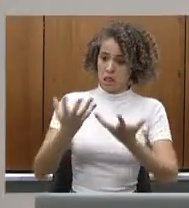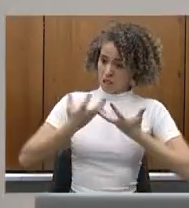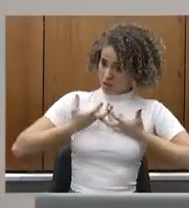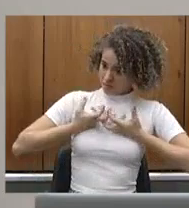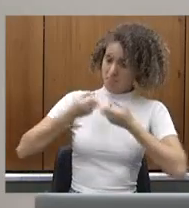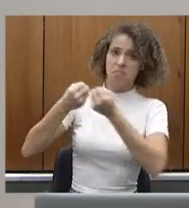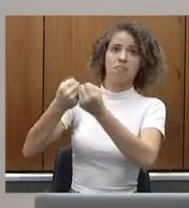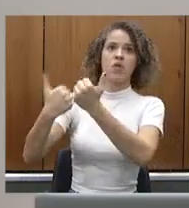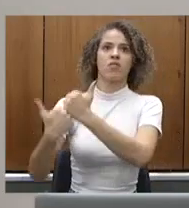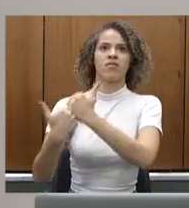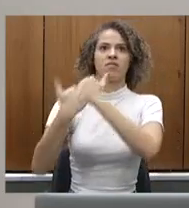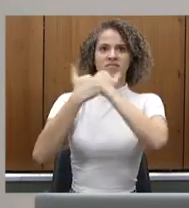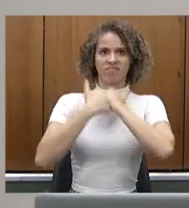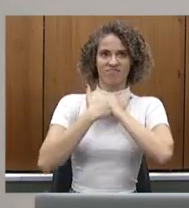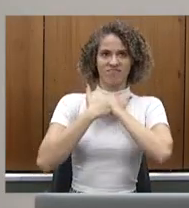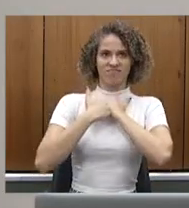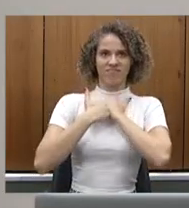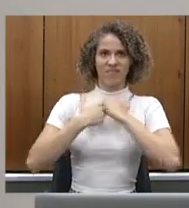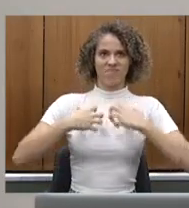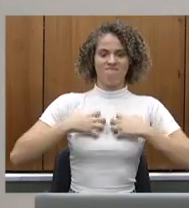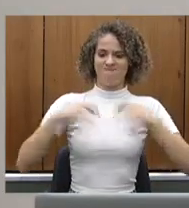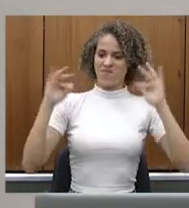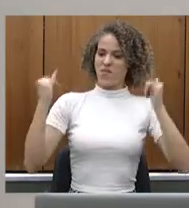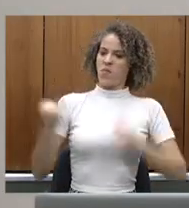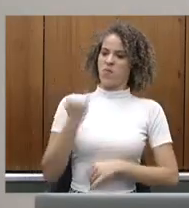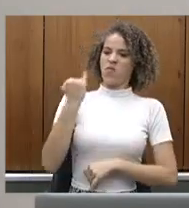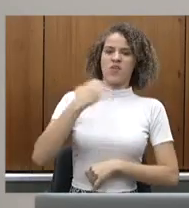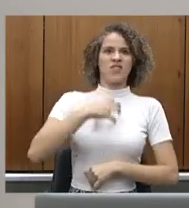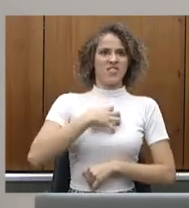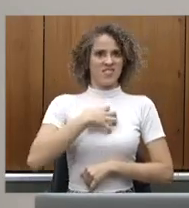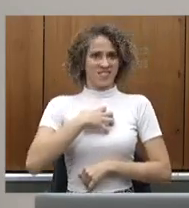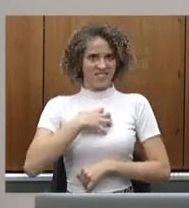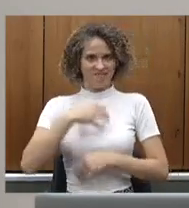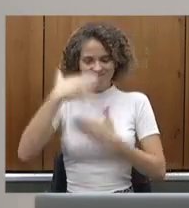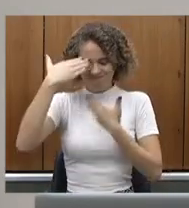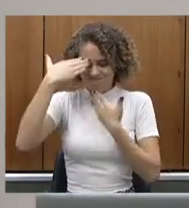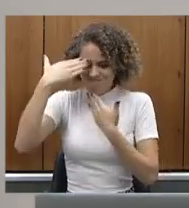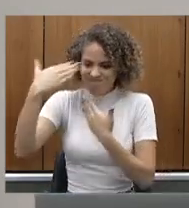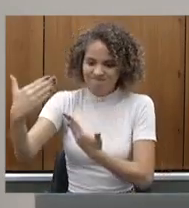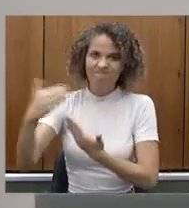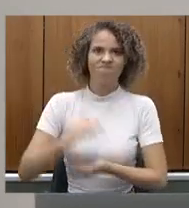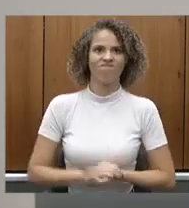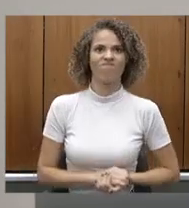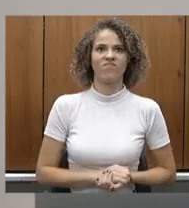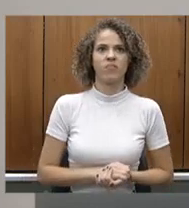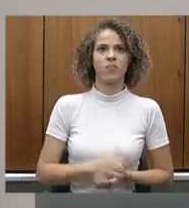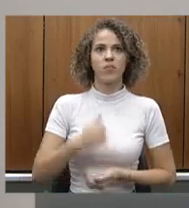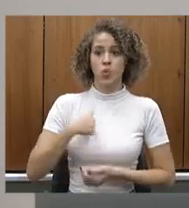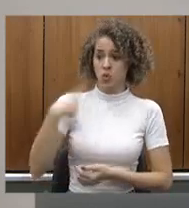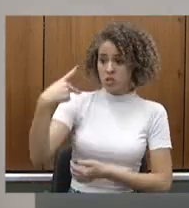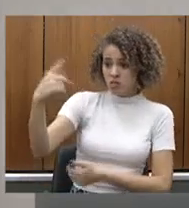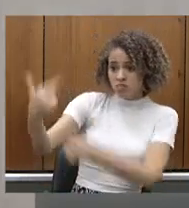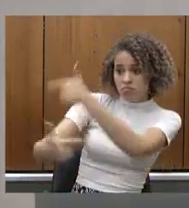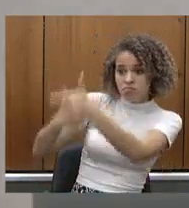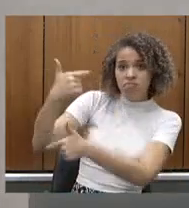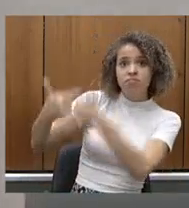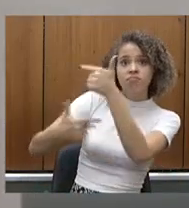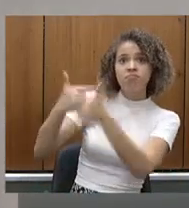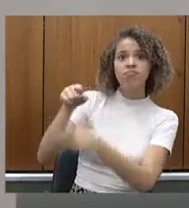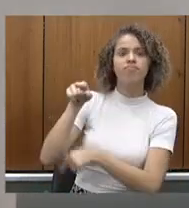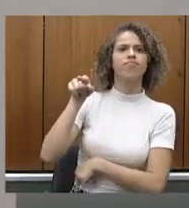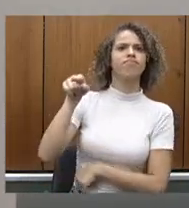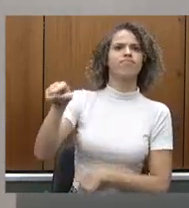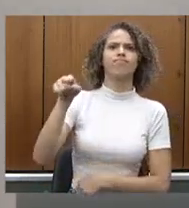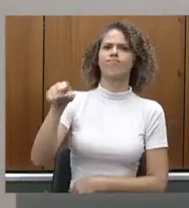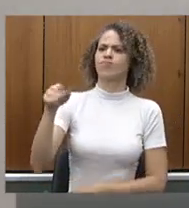suporte numa hora tão importante para mim, viu, presidente? Sou muito grata. E o seu trabalho também é motivo